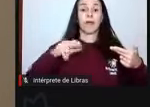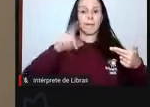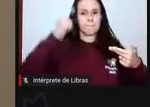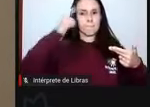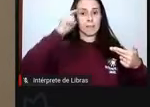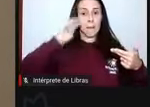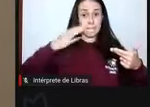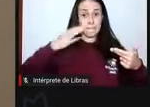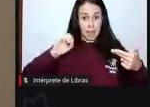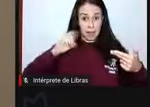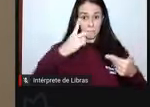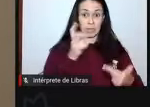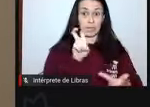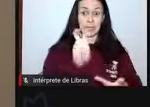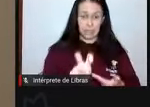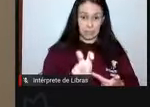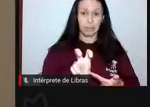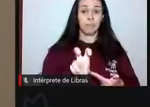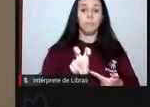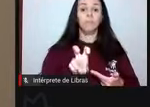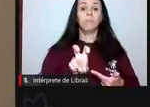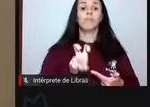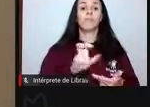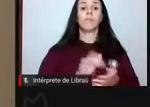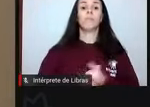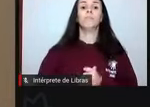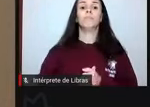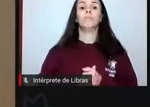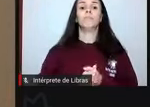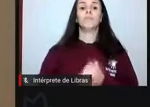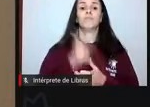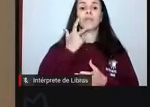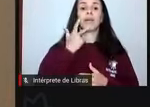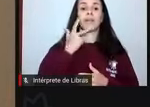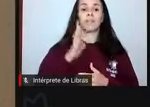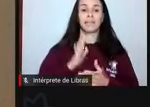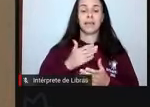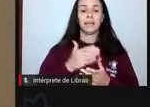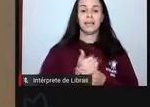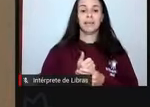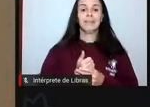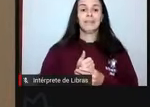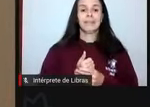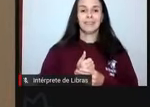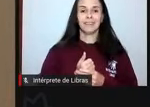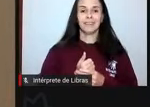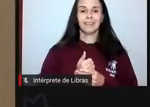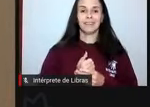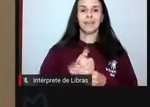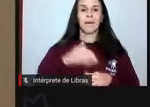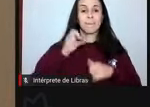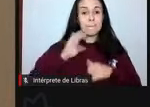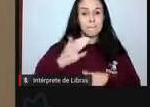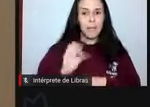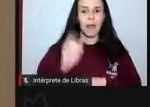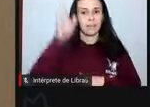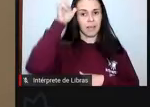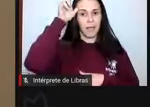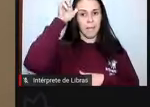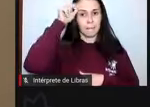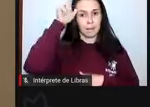recolocado à disposição da universidade. Isso, obviamente, passou março, passou abril e